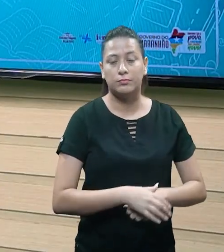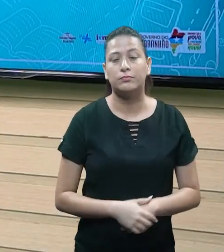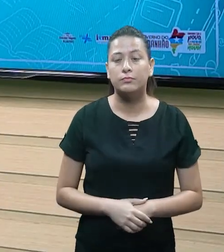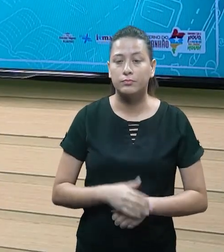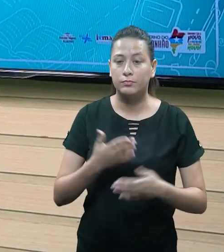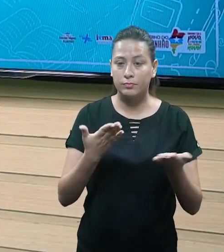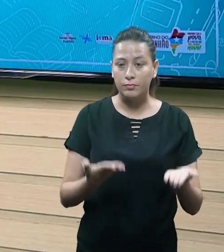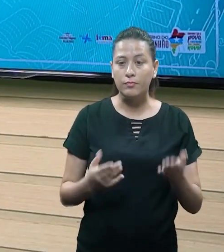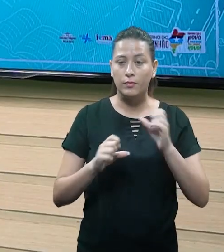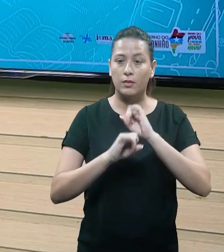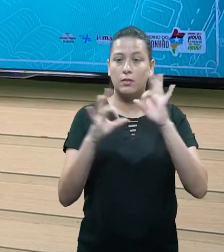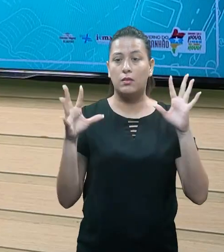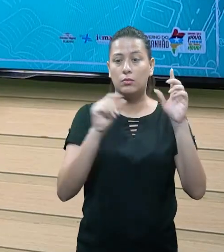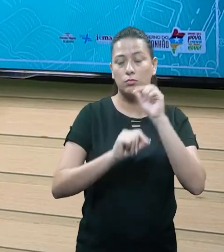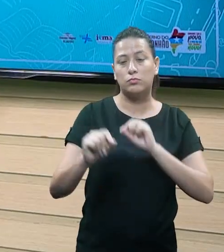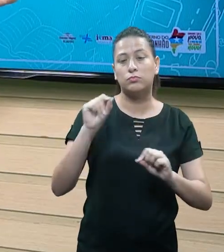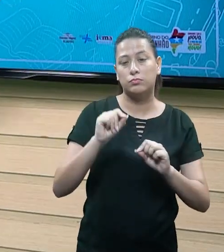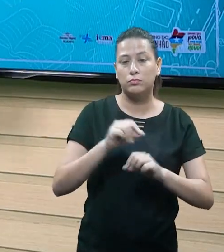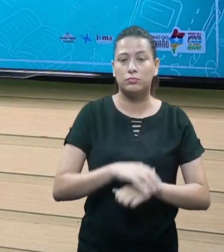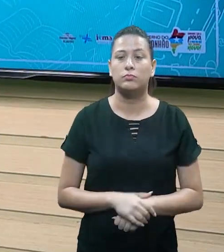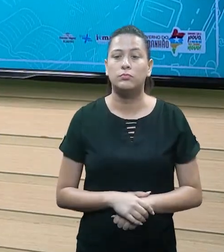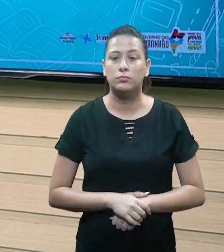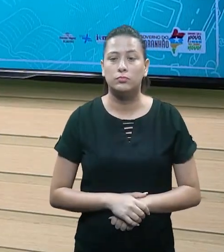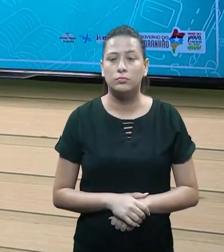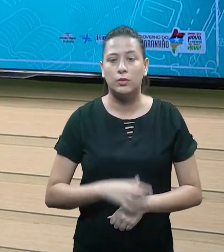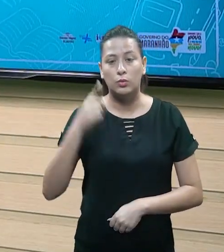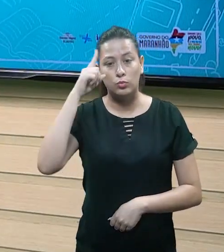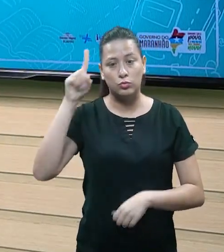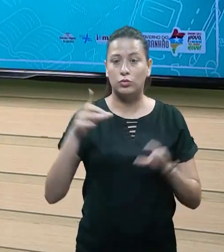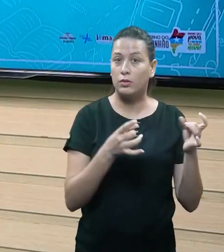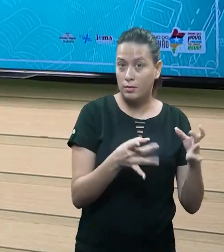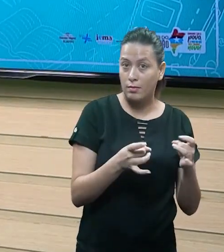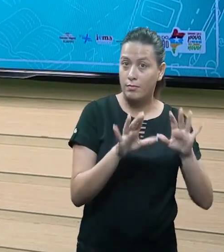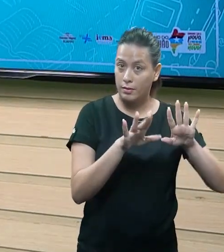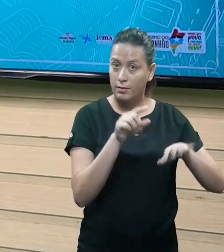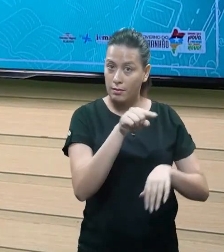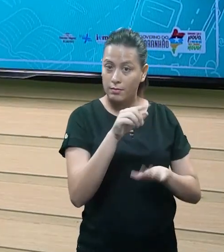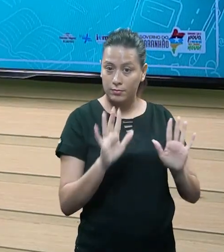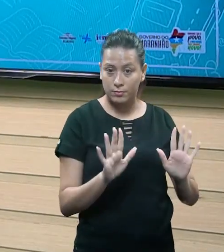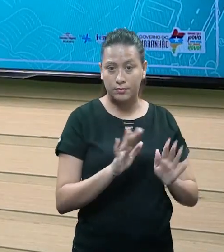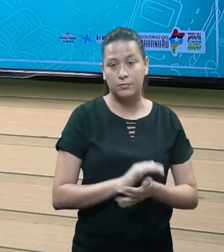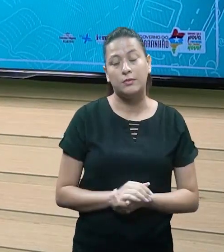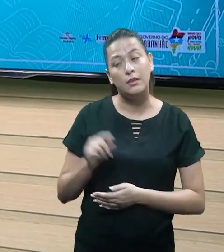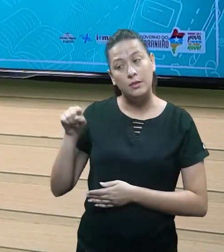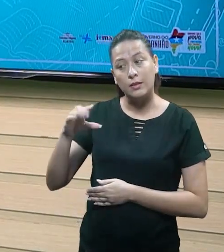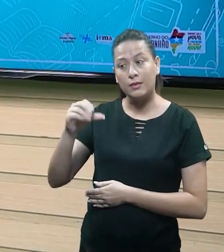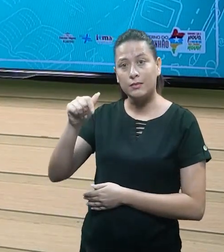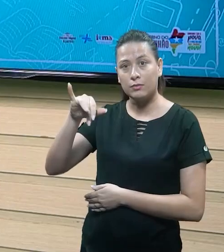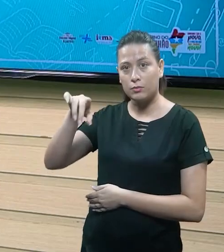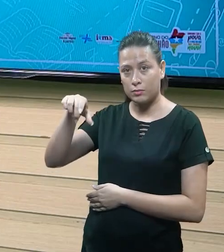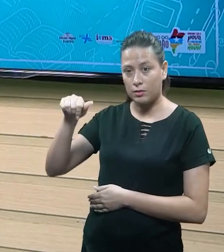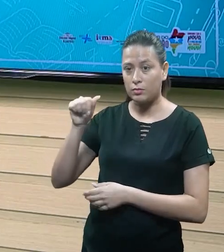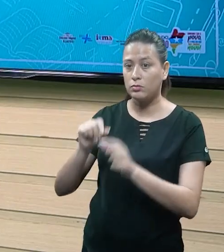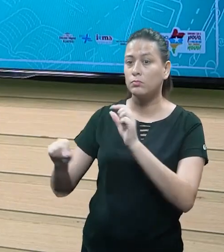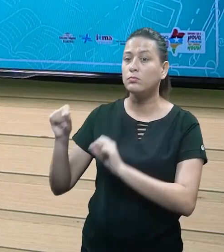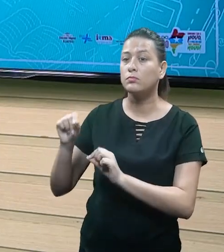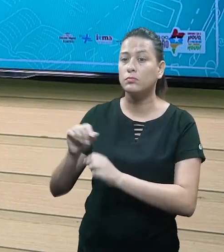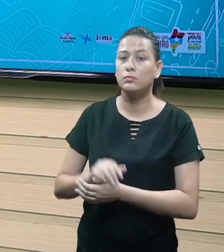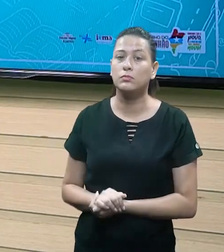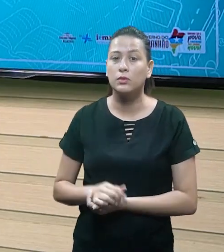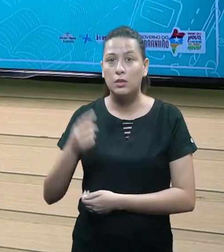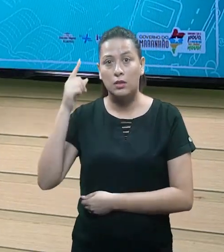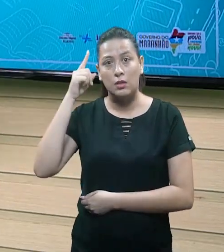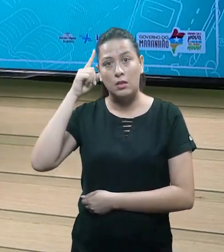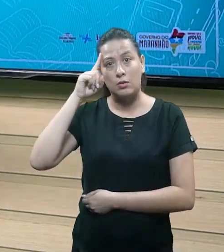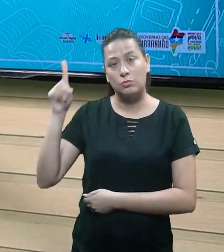aqui vai deixar claro a receita deve ser reconhecida na data da venda enquanto o fluxo de caixa ou regime de caixa como é deixado aqui ele vai